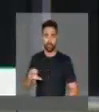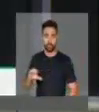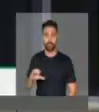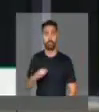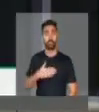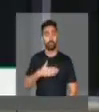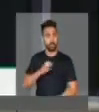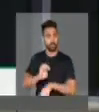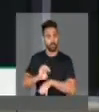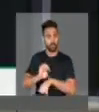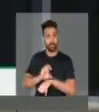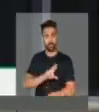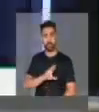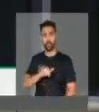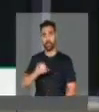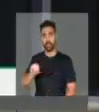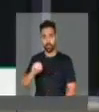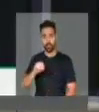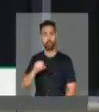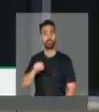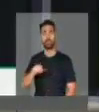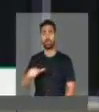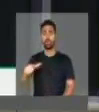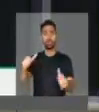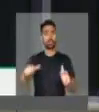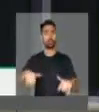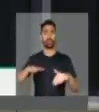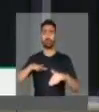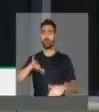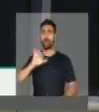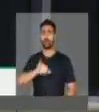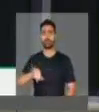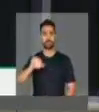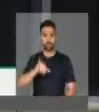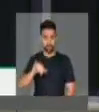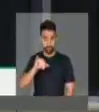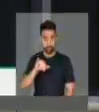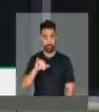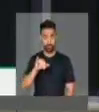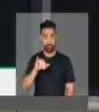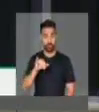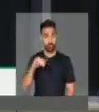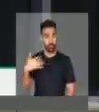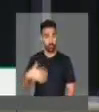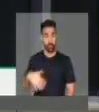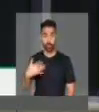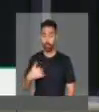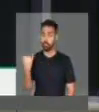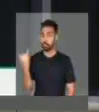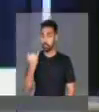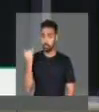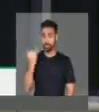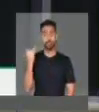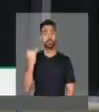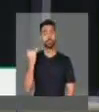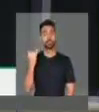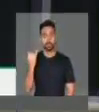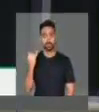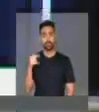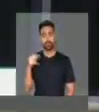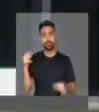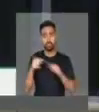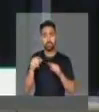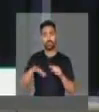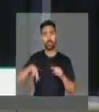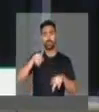estado, Rio de Janeiro, fica um dos lugares mais importantes e significativos para os protestantes